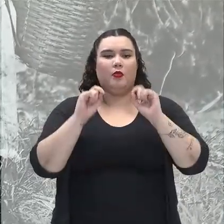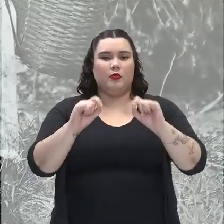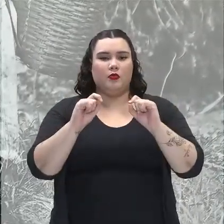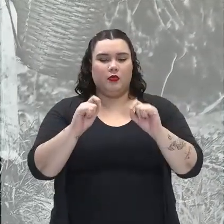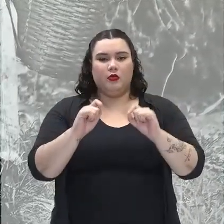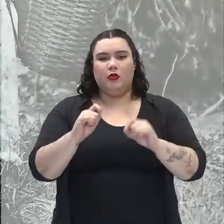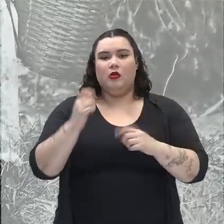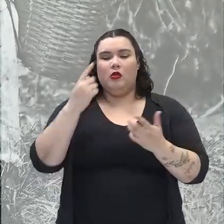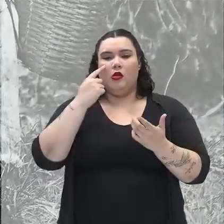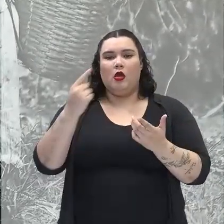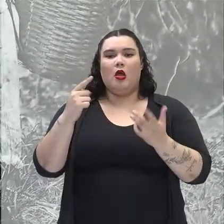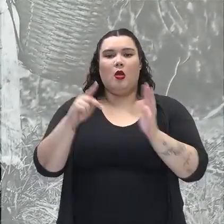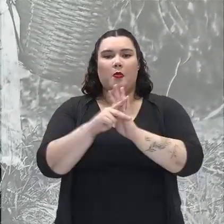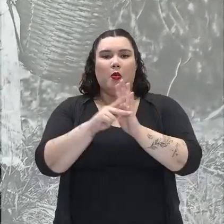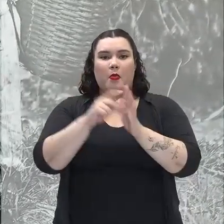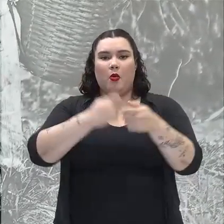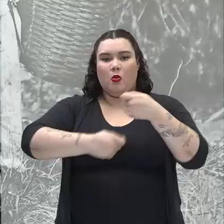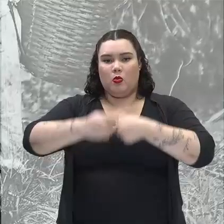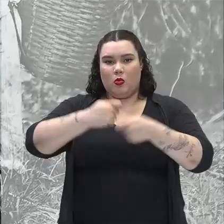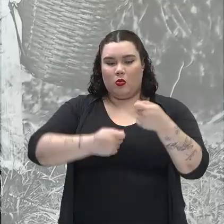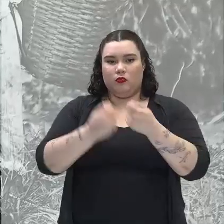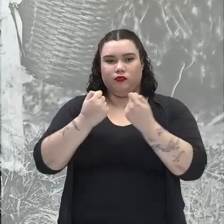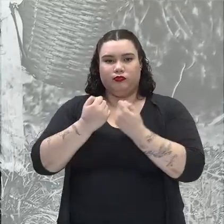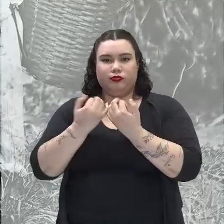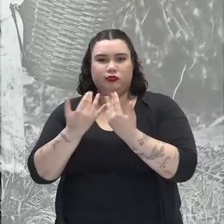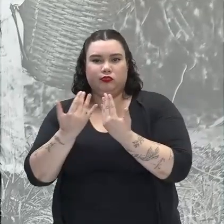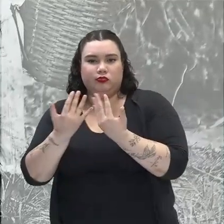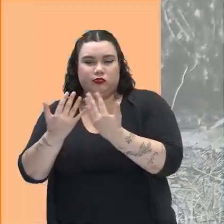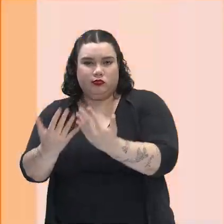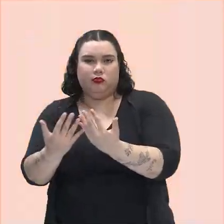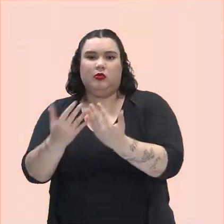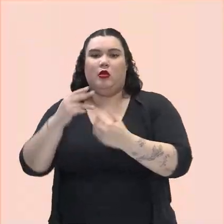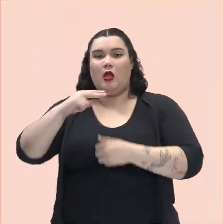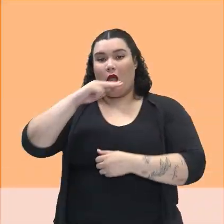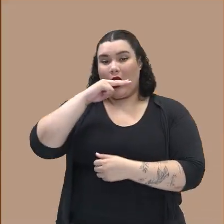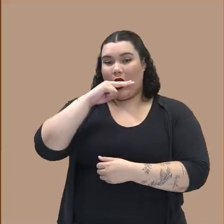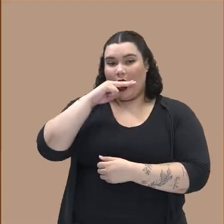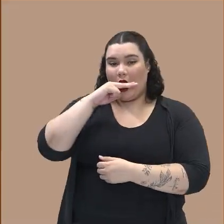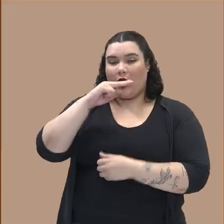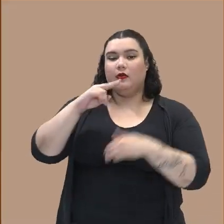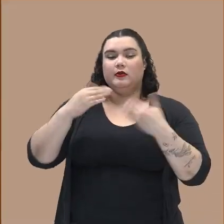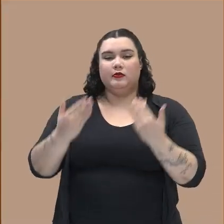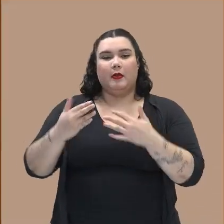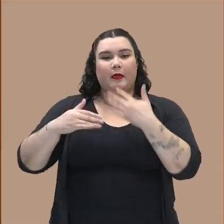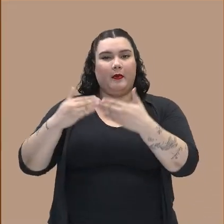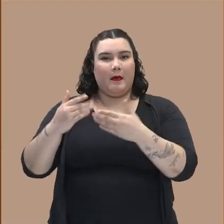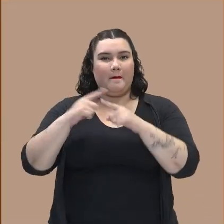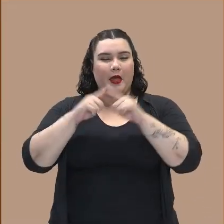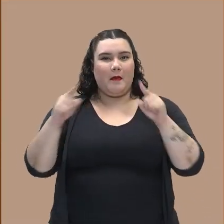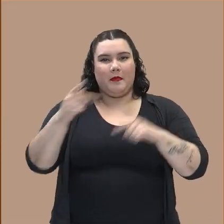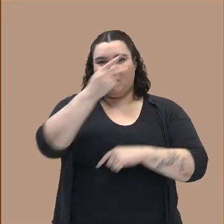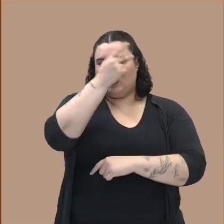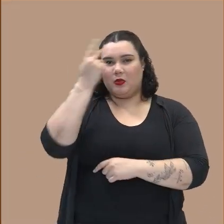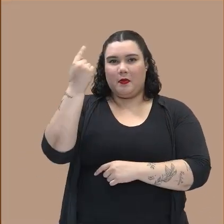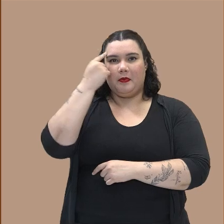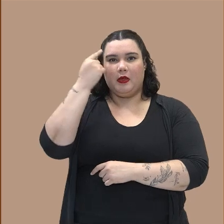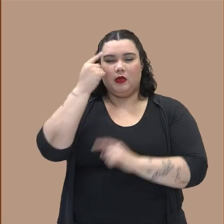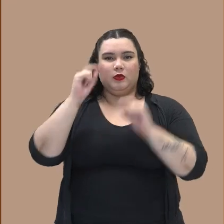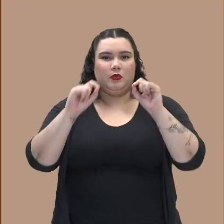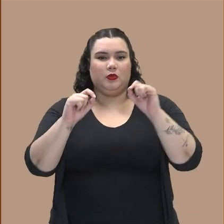principalmente da chamada economia canavieira, nos engenhos de açúcar. Mas, gente, engana-se quem pensa que a única